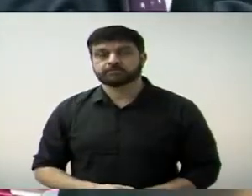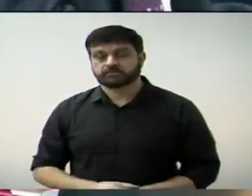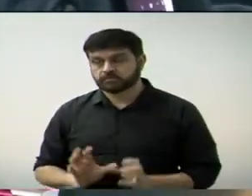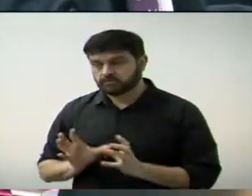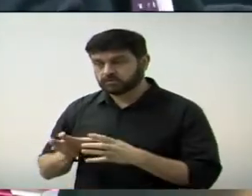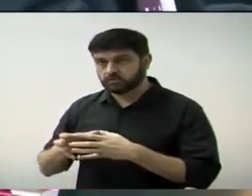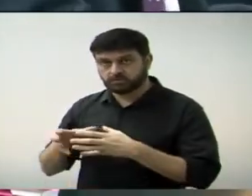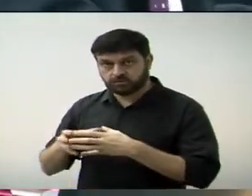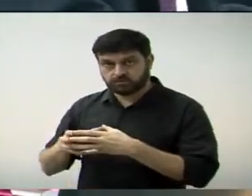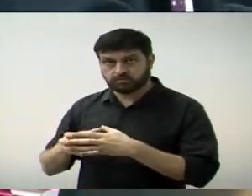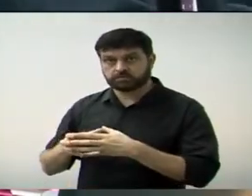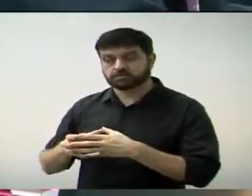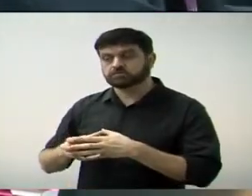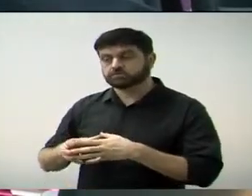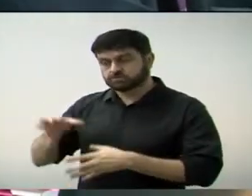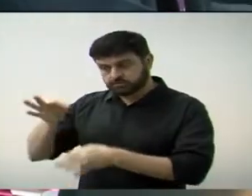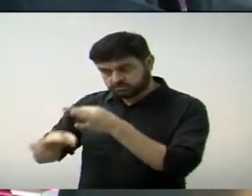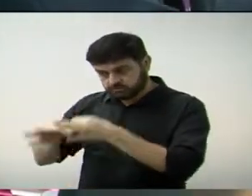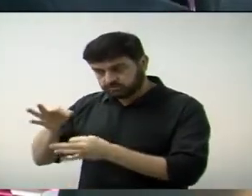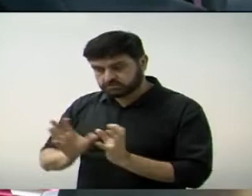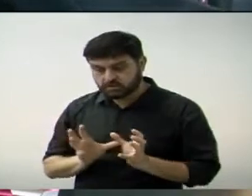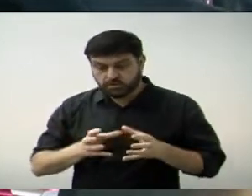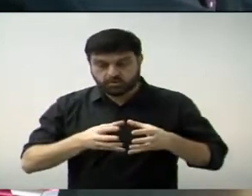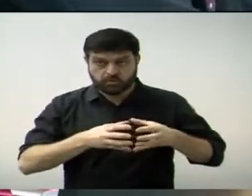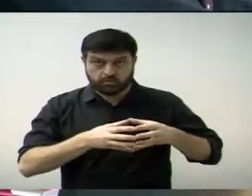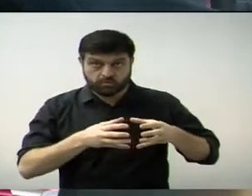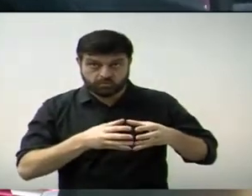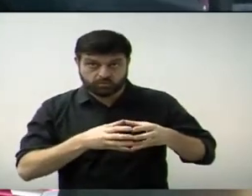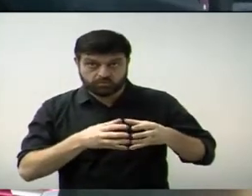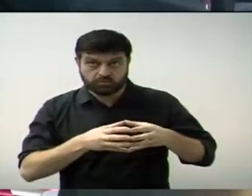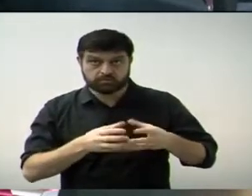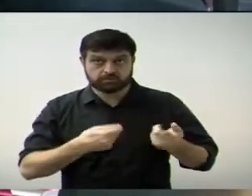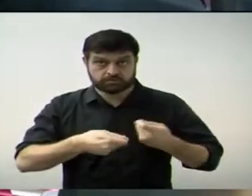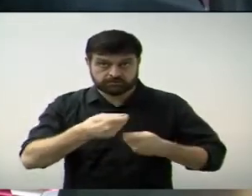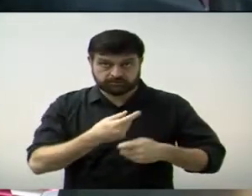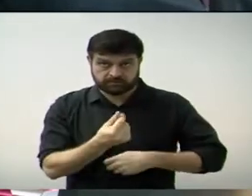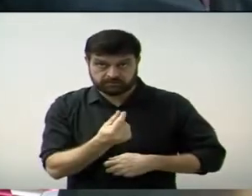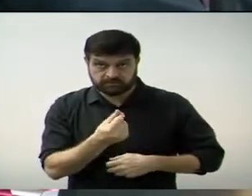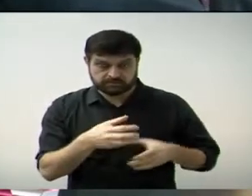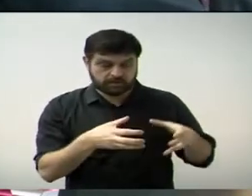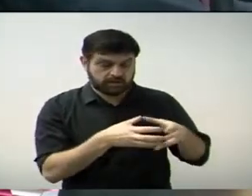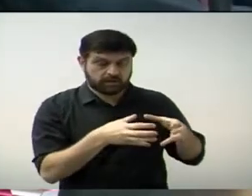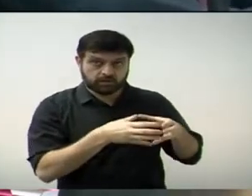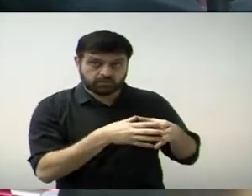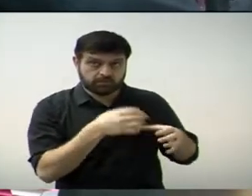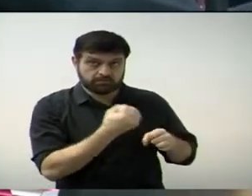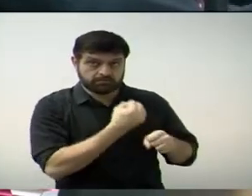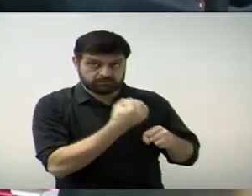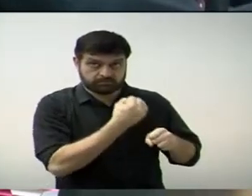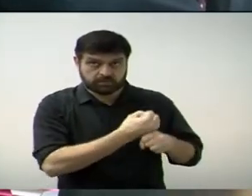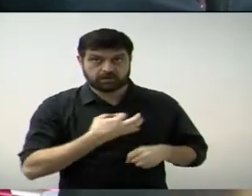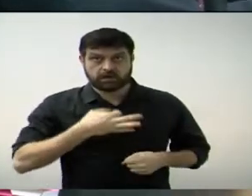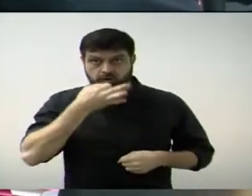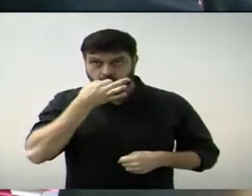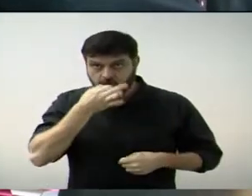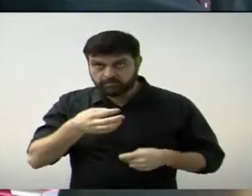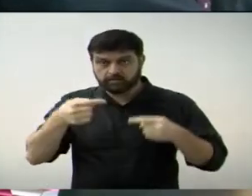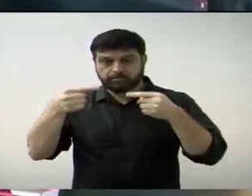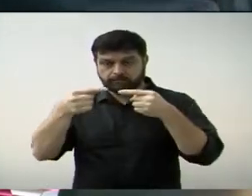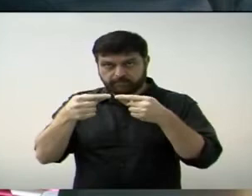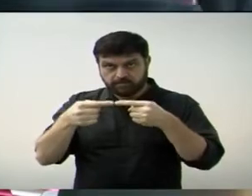pareceres 27 da Comissão de Justiça, 31 da Comissão de Finanças e 35 da Comissão de Obras